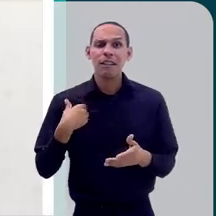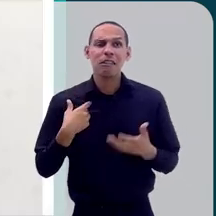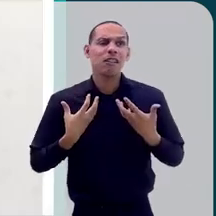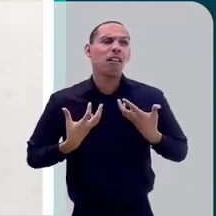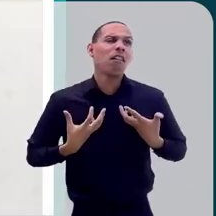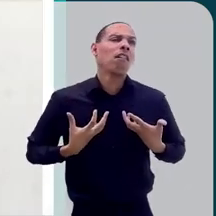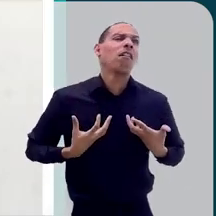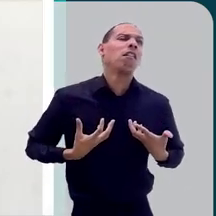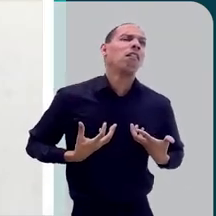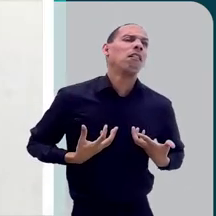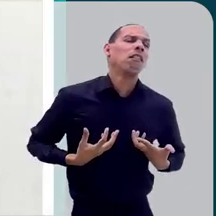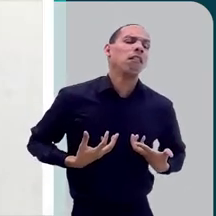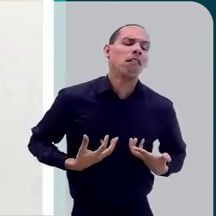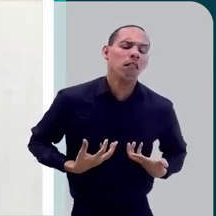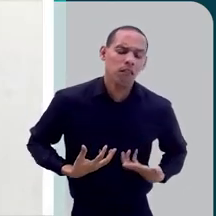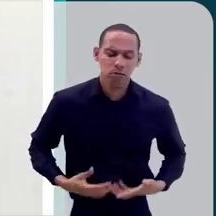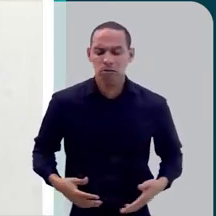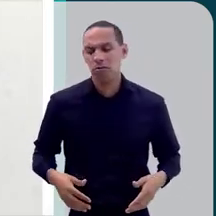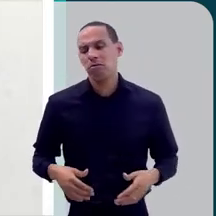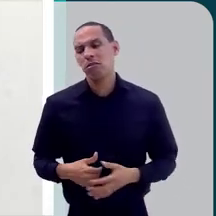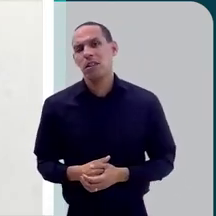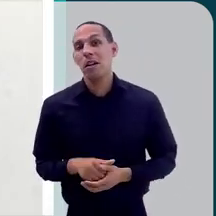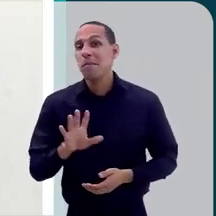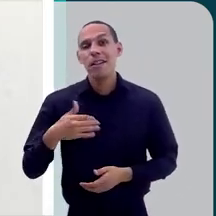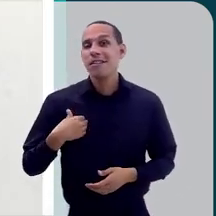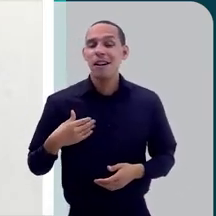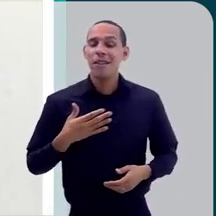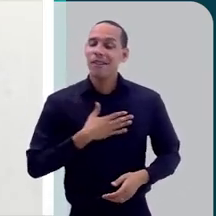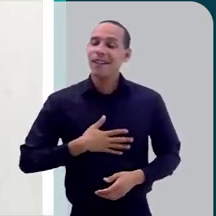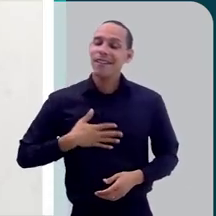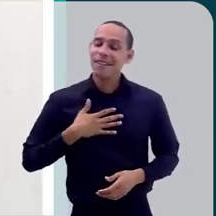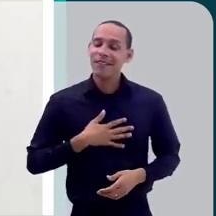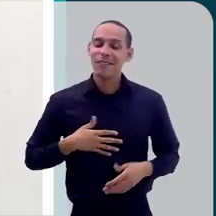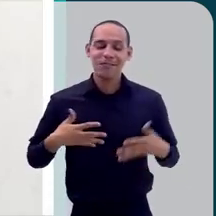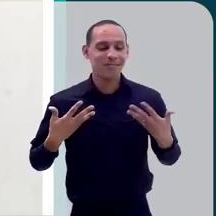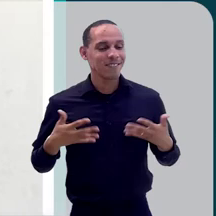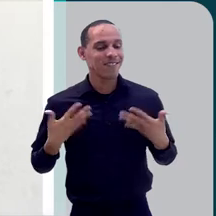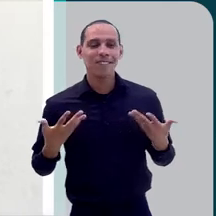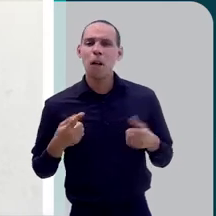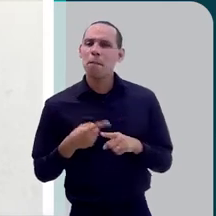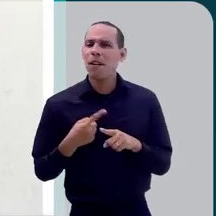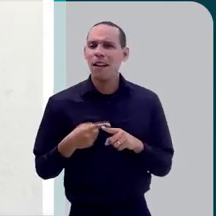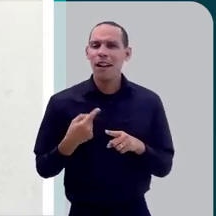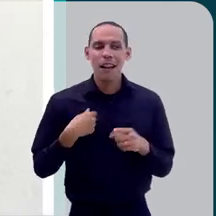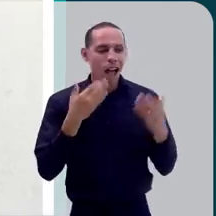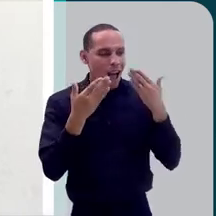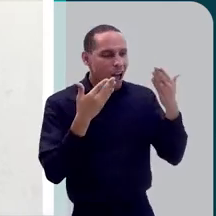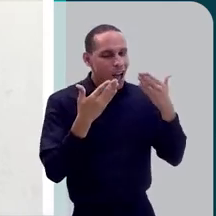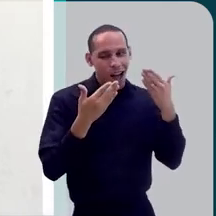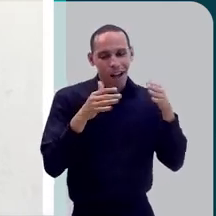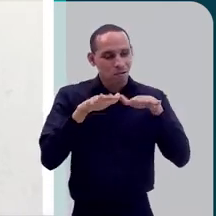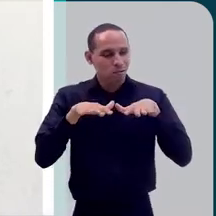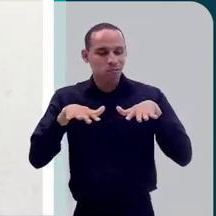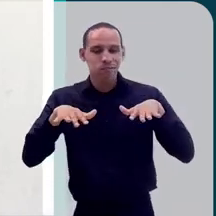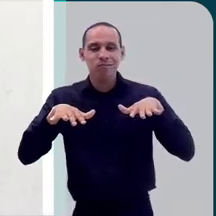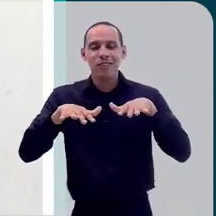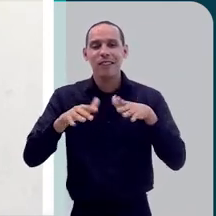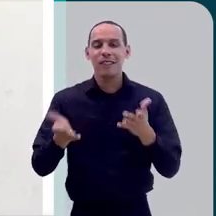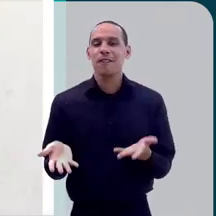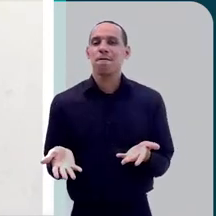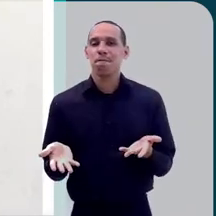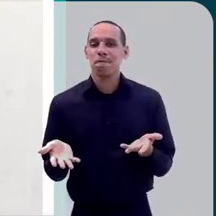Às vezes, eu fico moída, cansada pra caramba. Mas eu estou contente. Porque eu atendi.